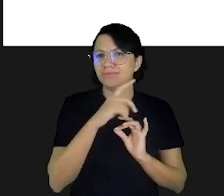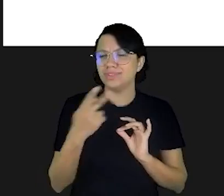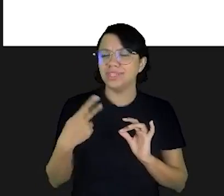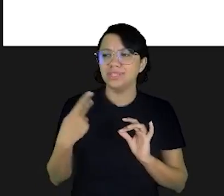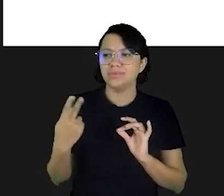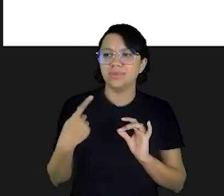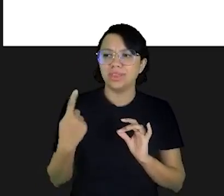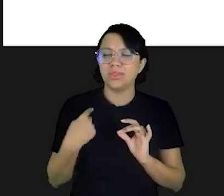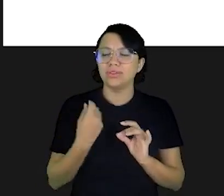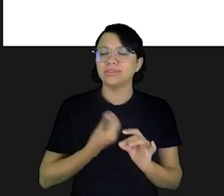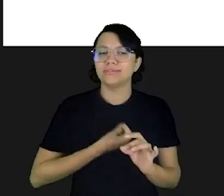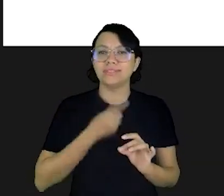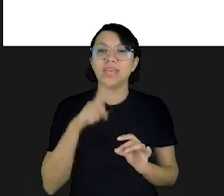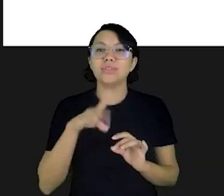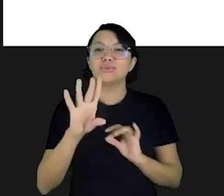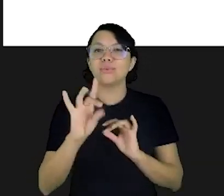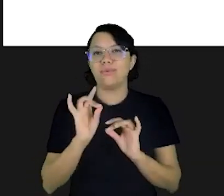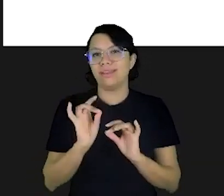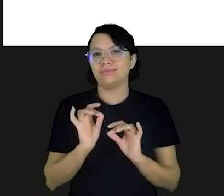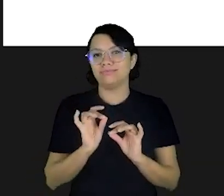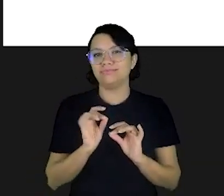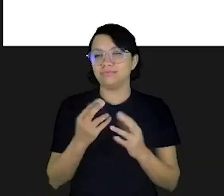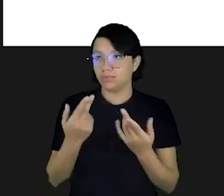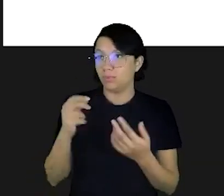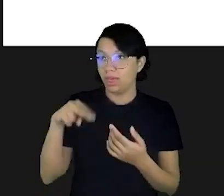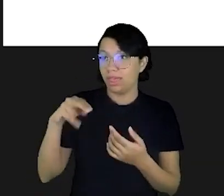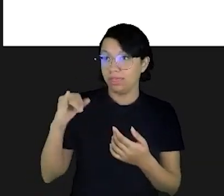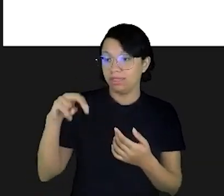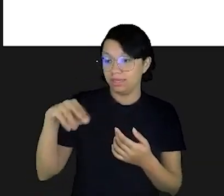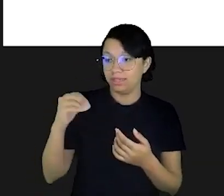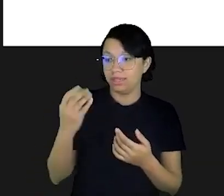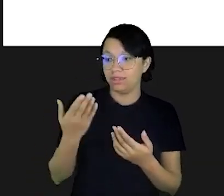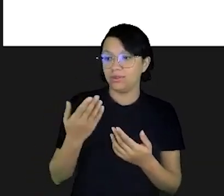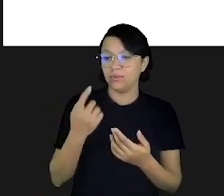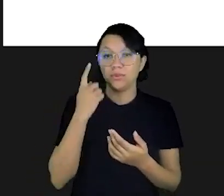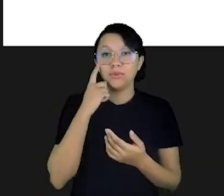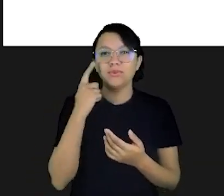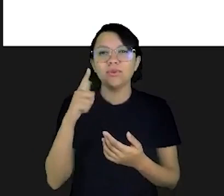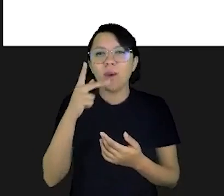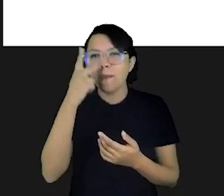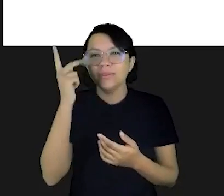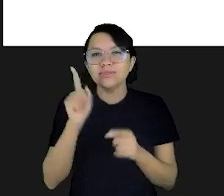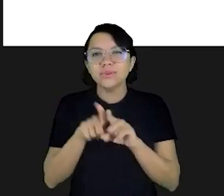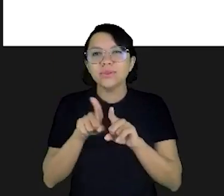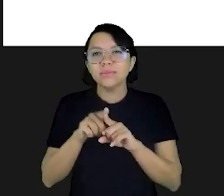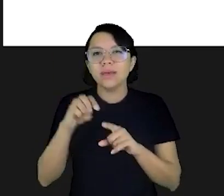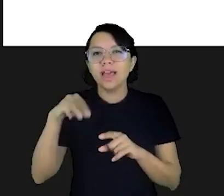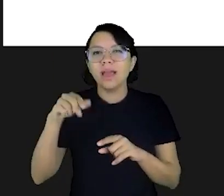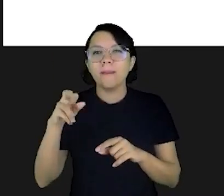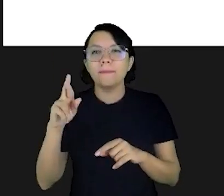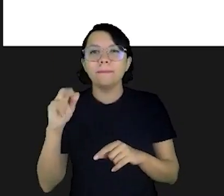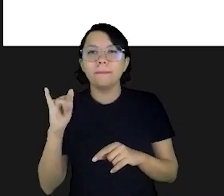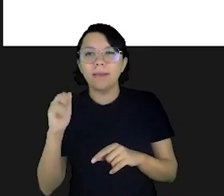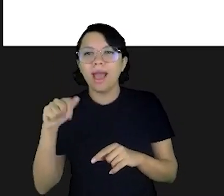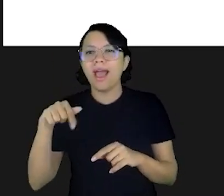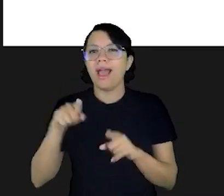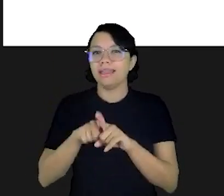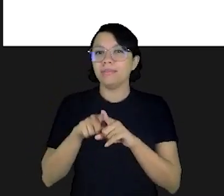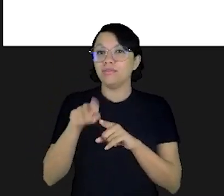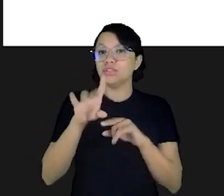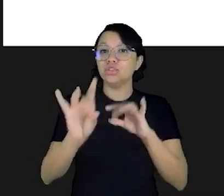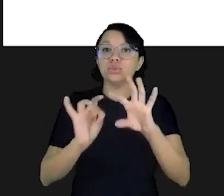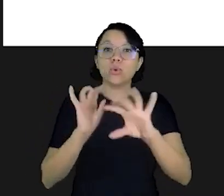vida é a gente escolher. Não é isso, Nino, Felipe Graziano, que eu vejo aqui na tela, Mariana, vocês, neste momento,